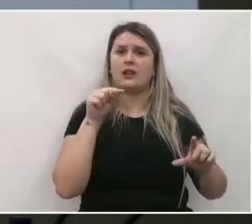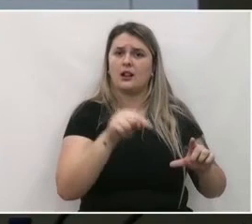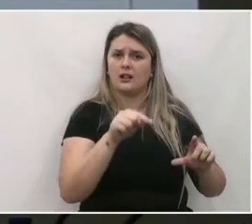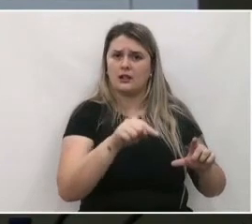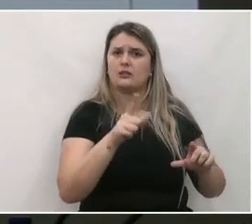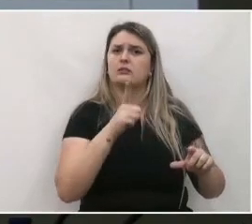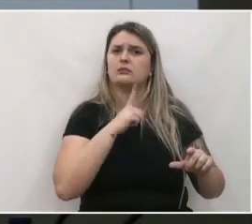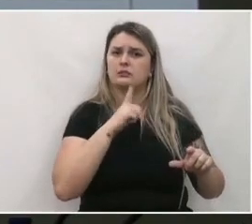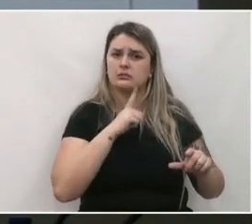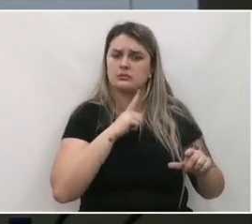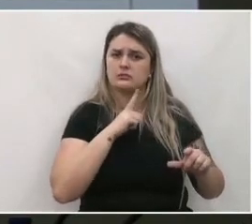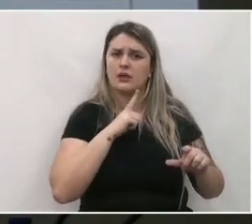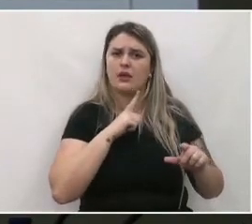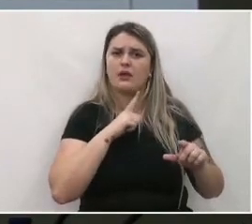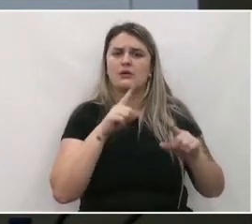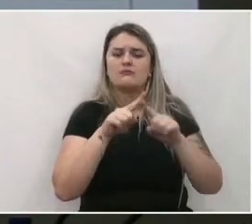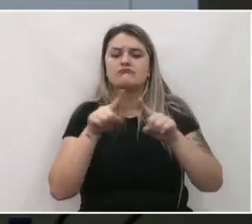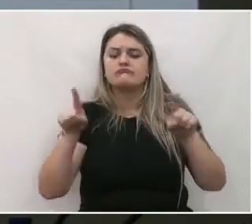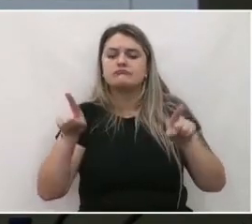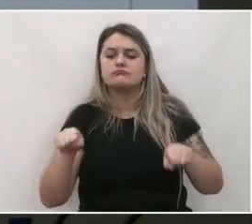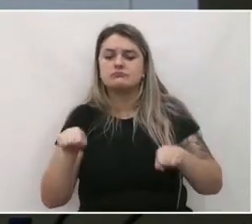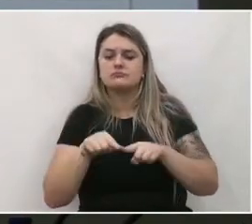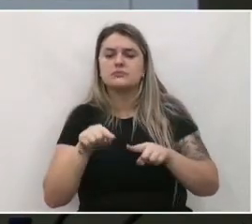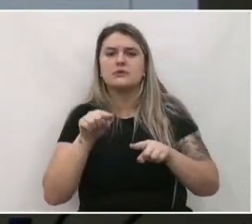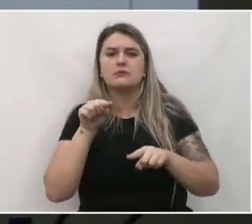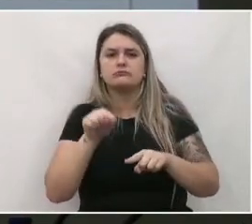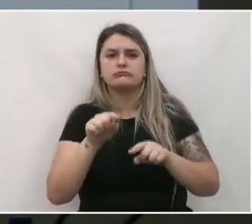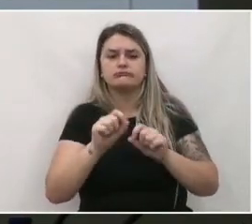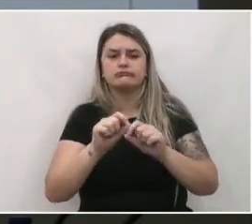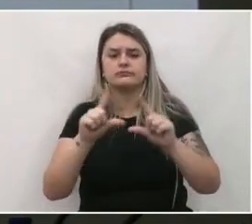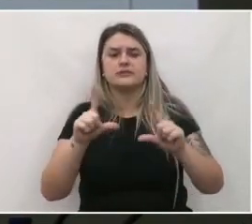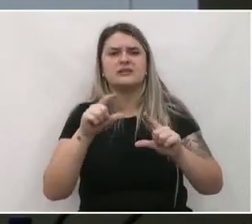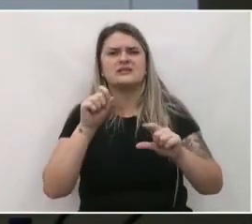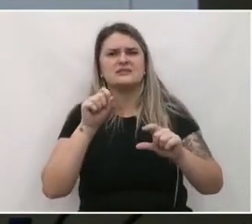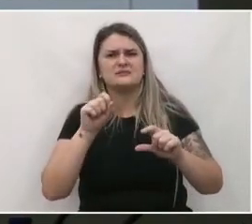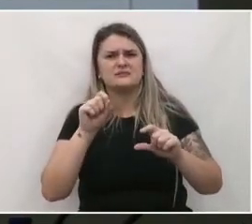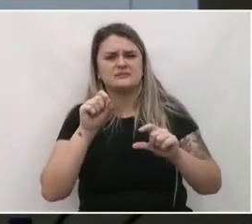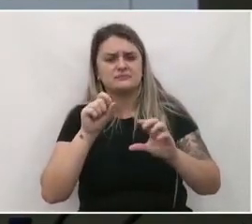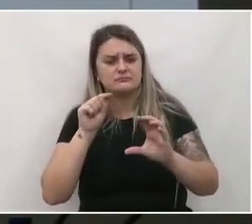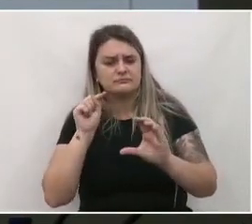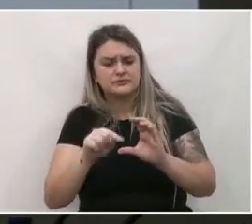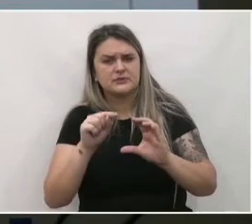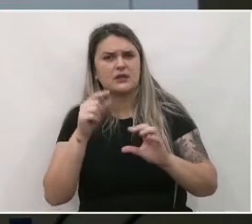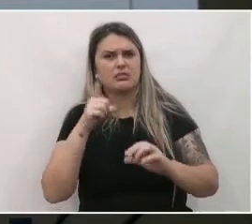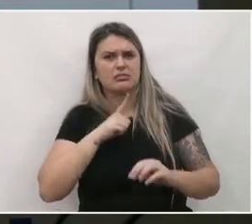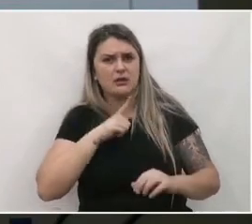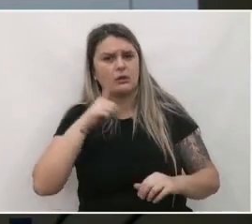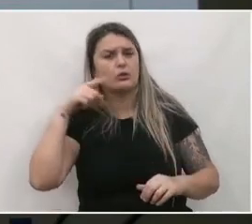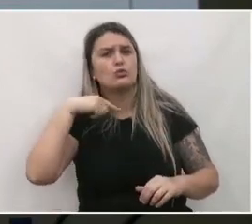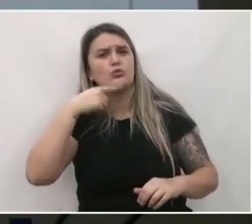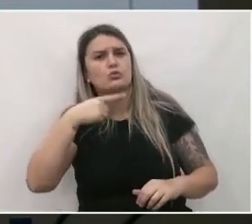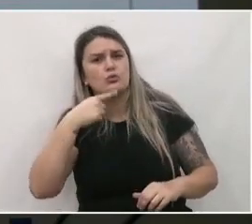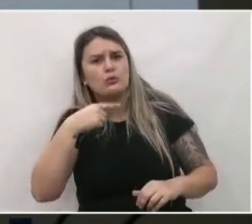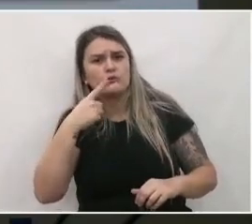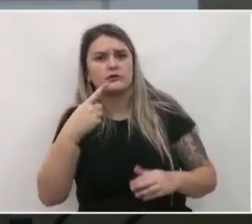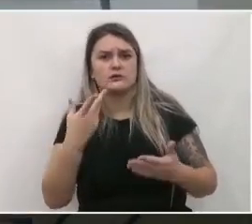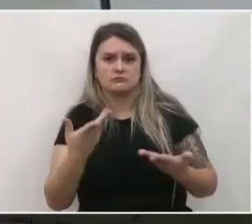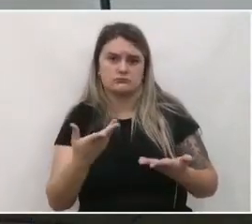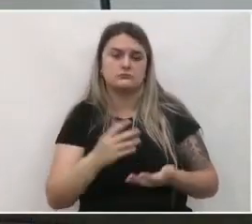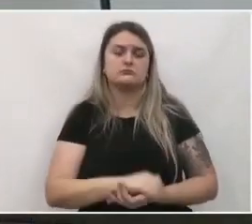tem uma caixinha que vocês podem clicar para enviar suas dúvidas, sugestões a respeito do plano diretor.